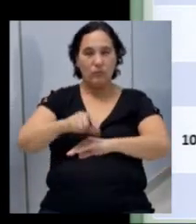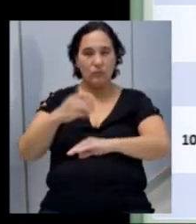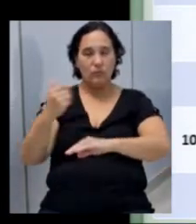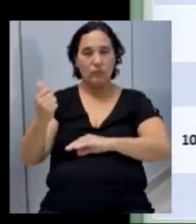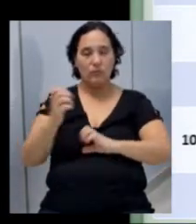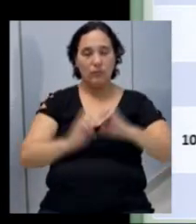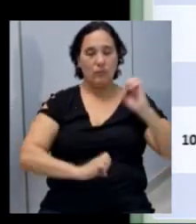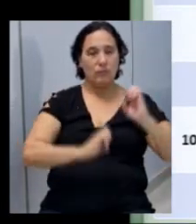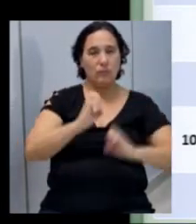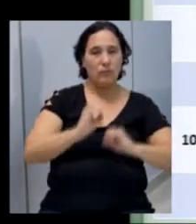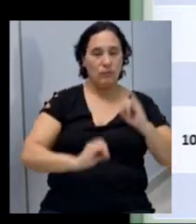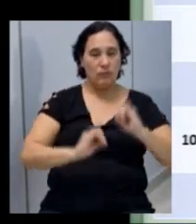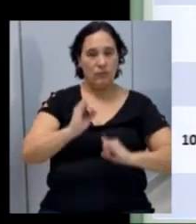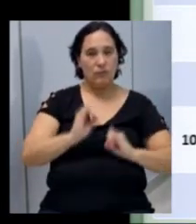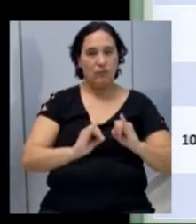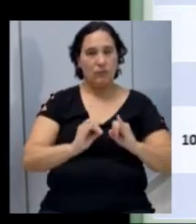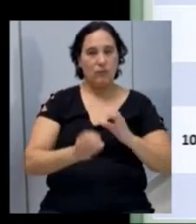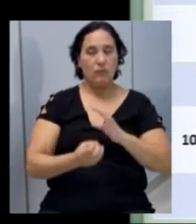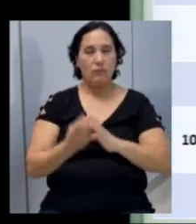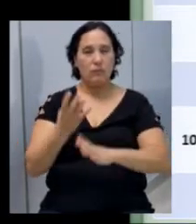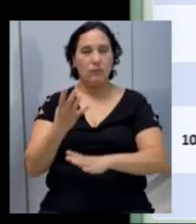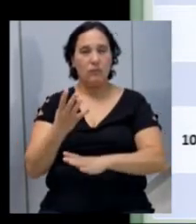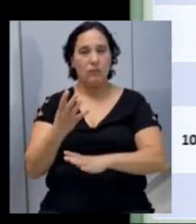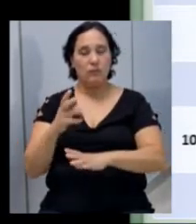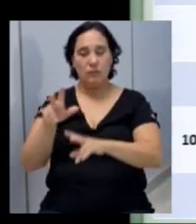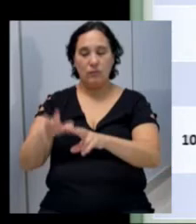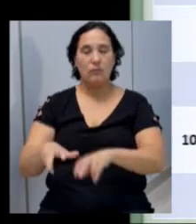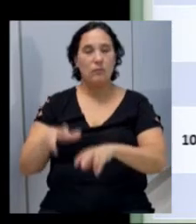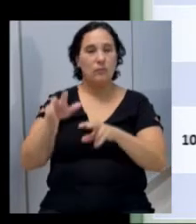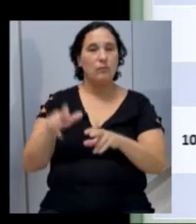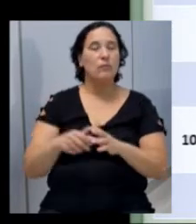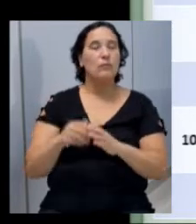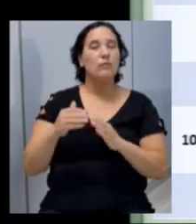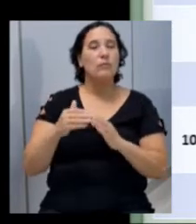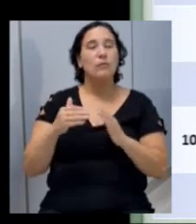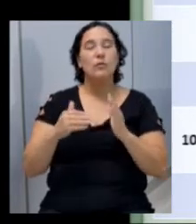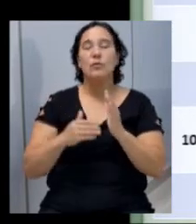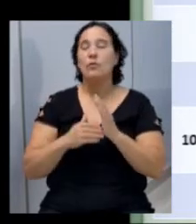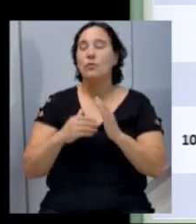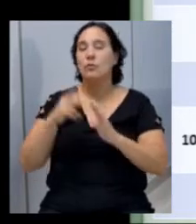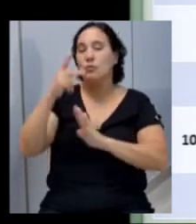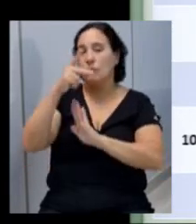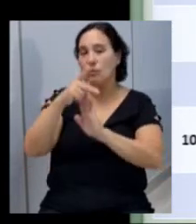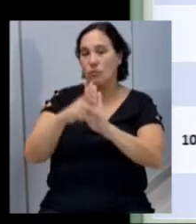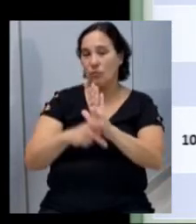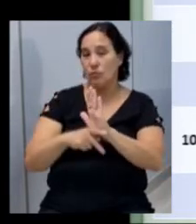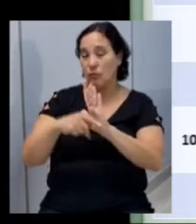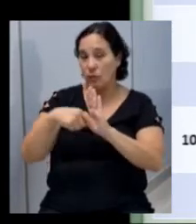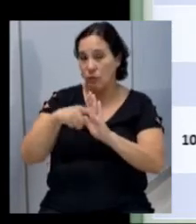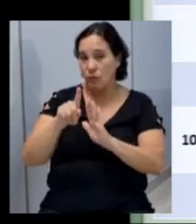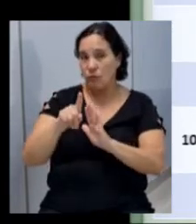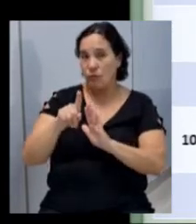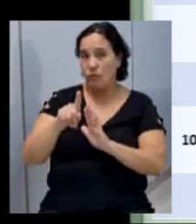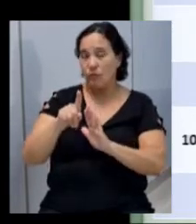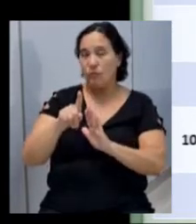da indústria e comércio, ampliação da patrulha agrícola e todos os demais projetos que já foram